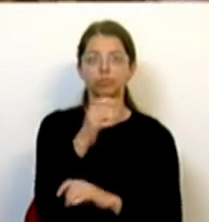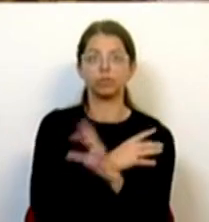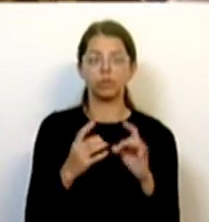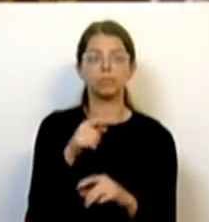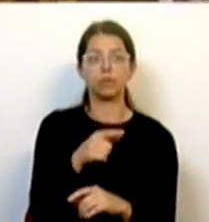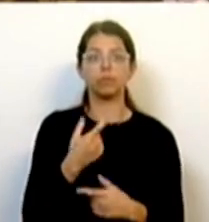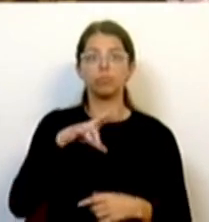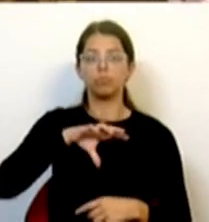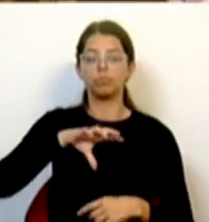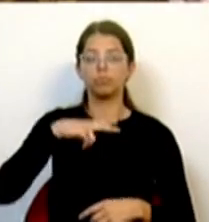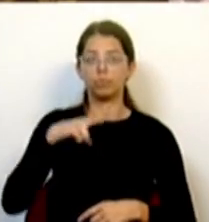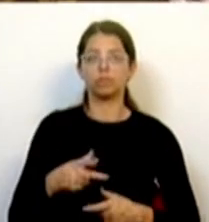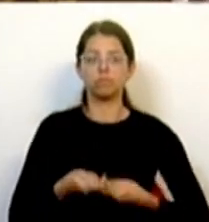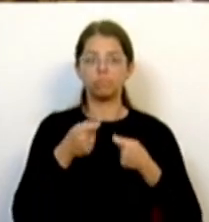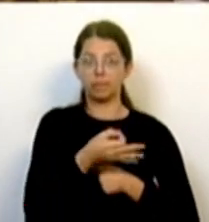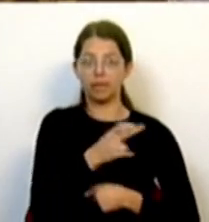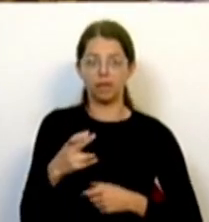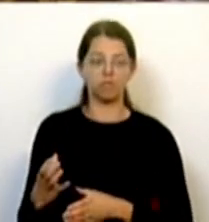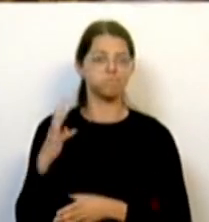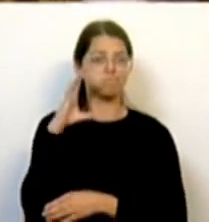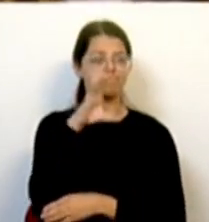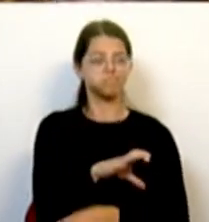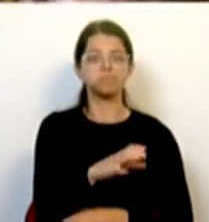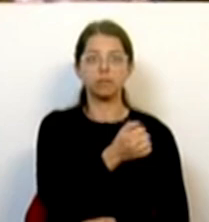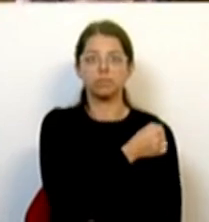país que mais investe o seu PRR na habitação.